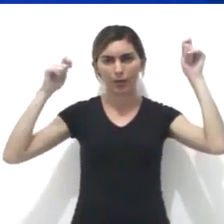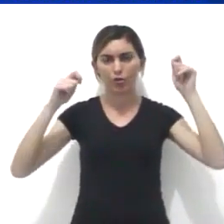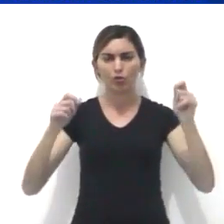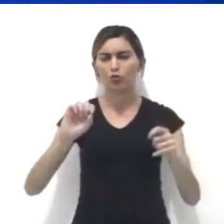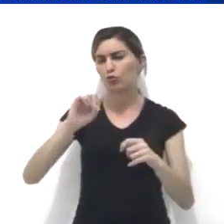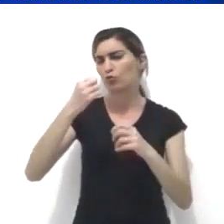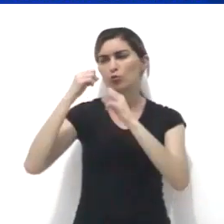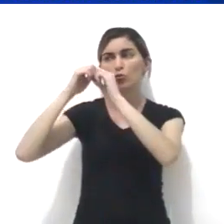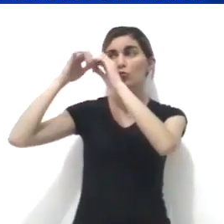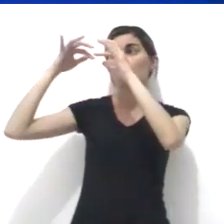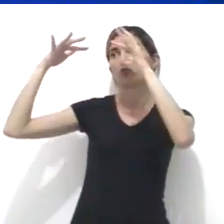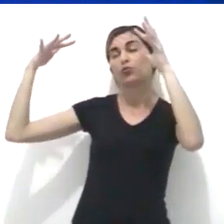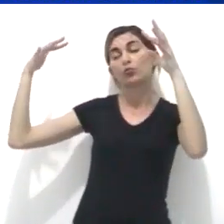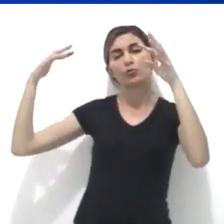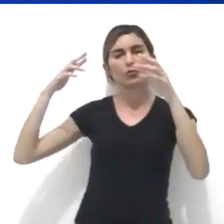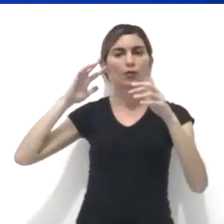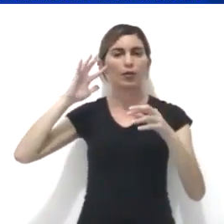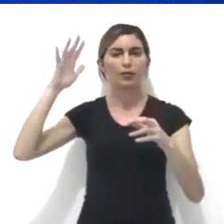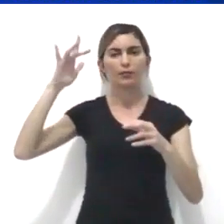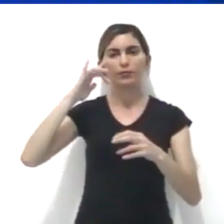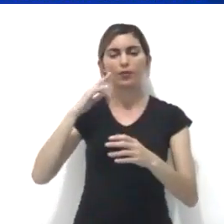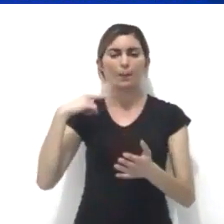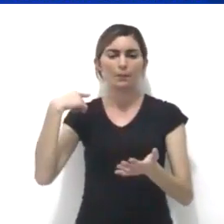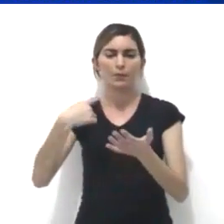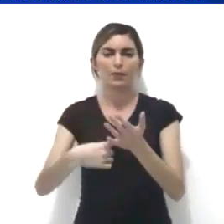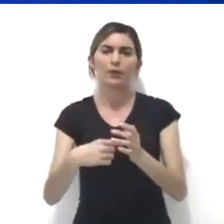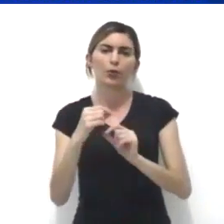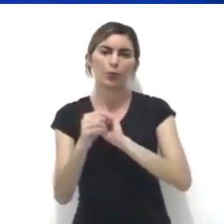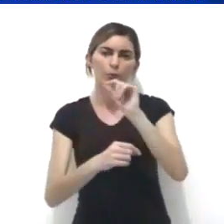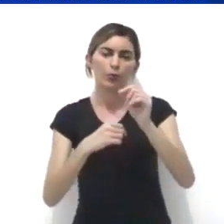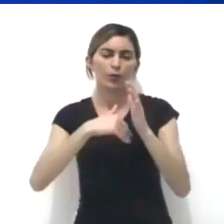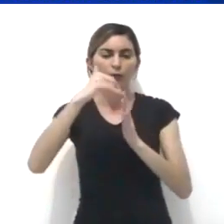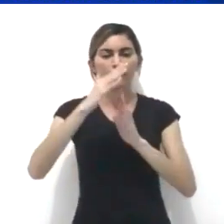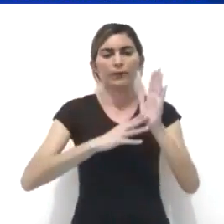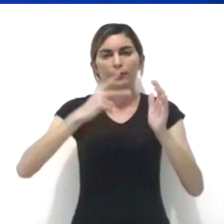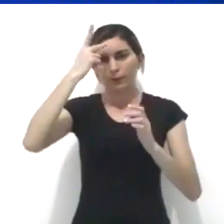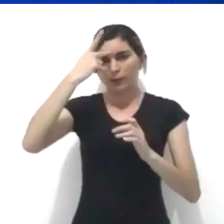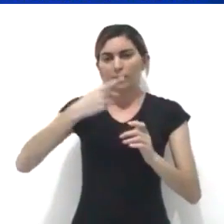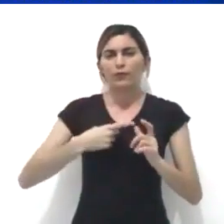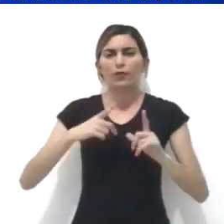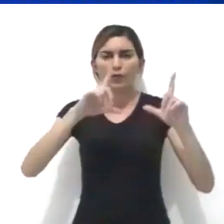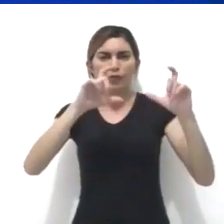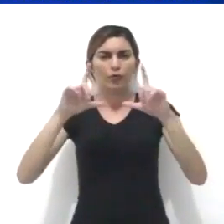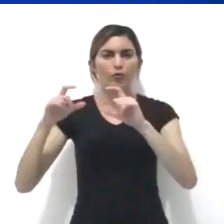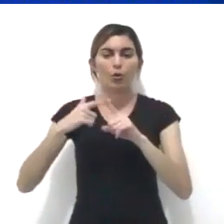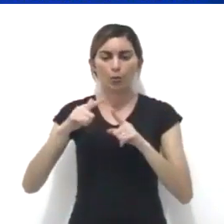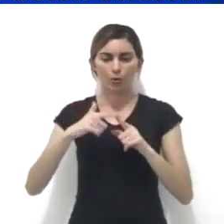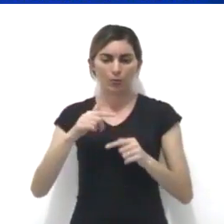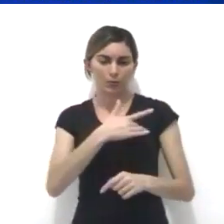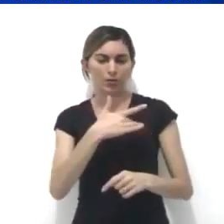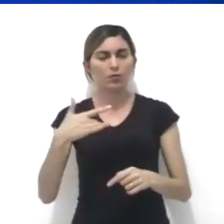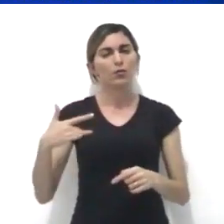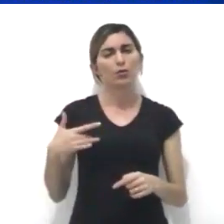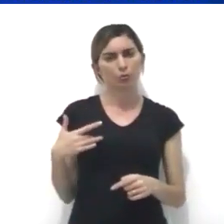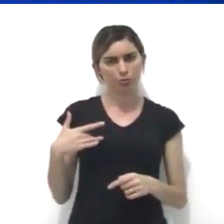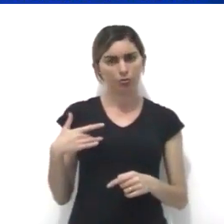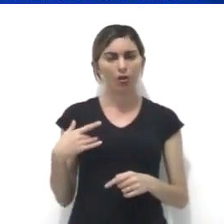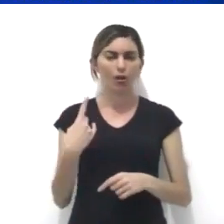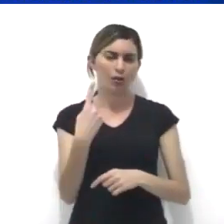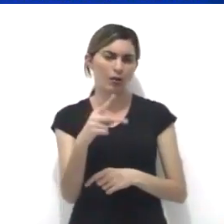surrealistas. A sua obra é marcada pelos autorretratos. Por conta de um problema de saúde,